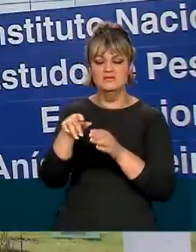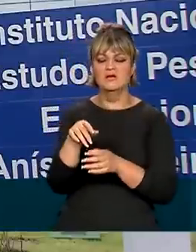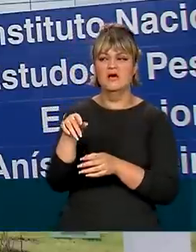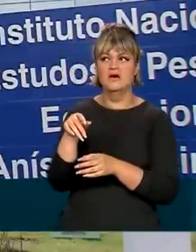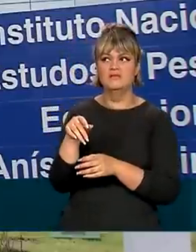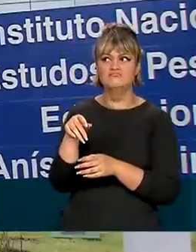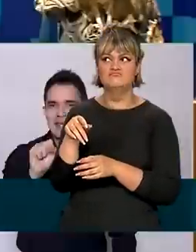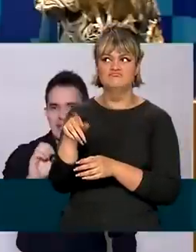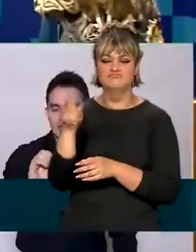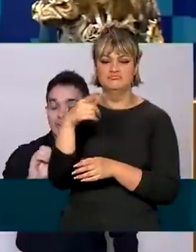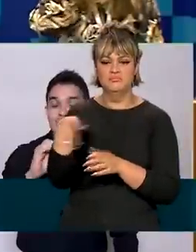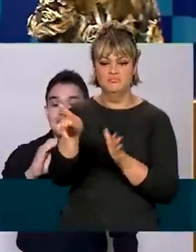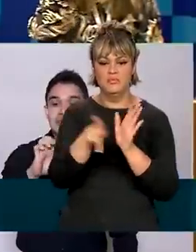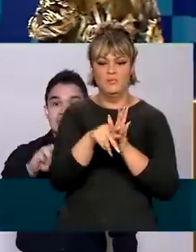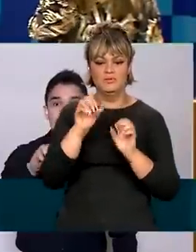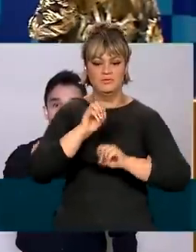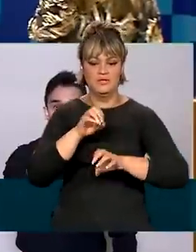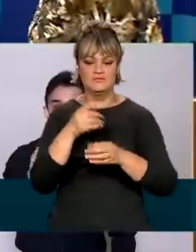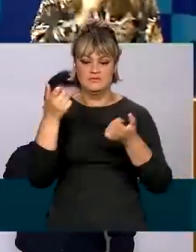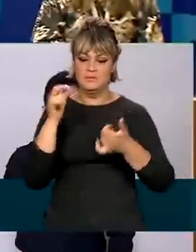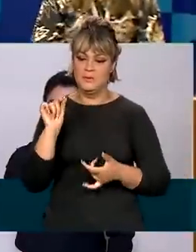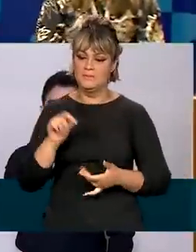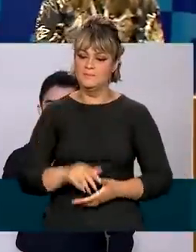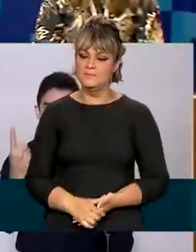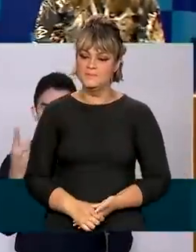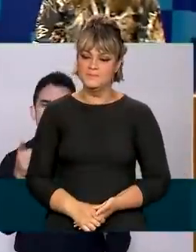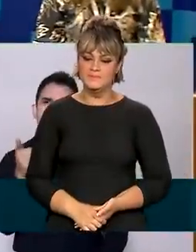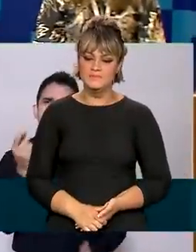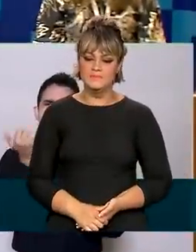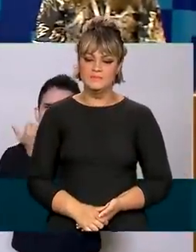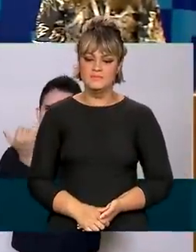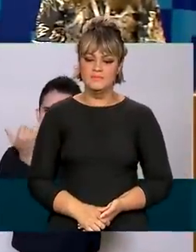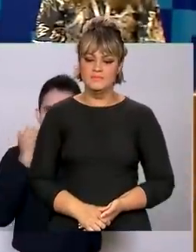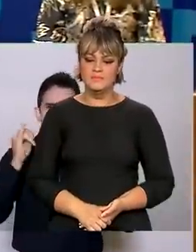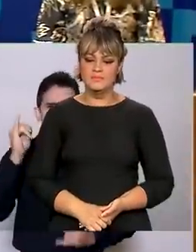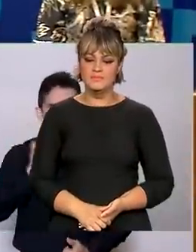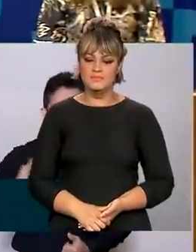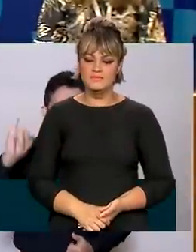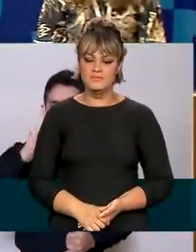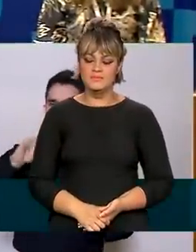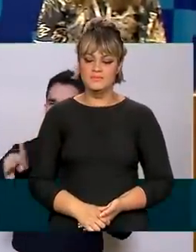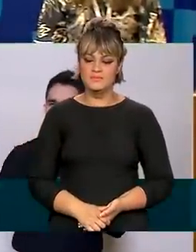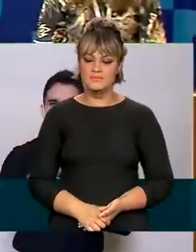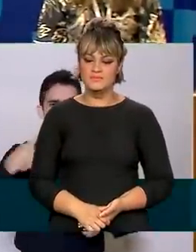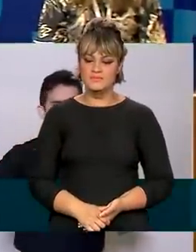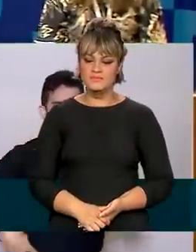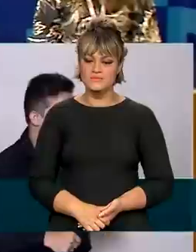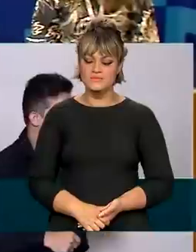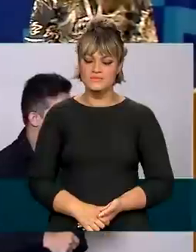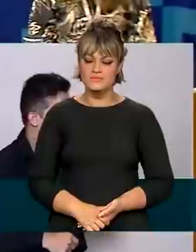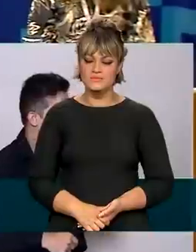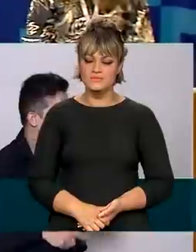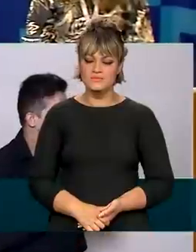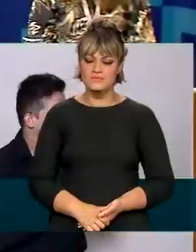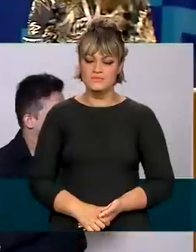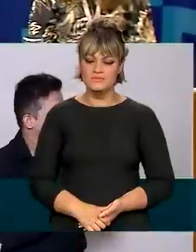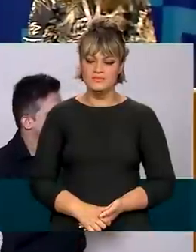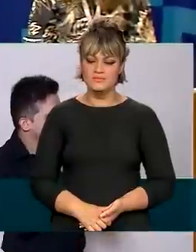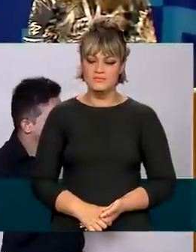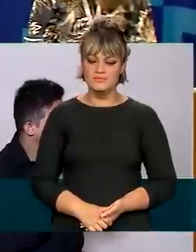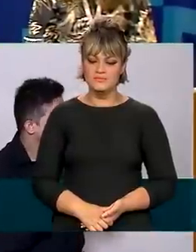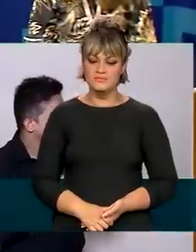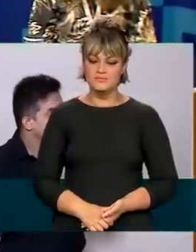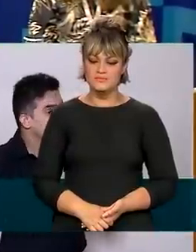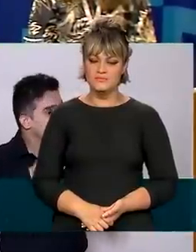Teixeira, o INEP. O Censo traz uma série de informações importantes para as políticas que são desenvolvidas, principalmente voltado para as